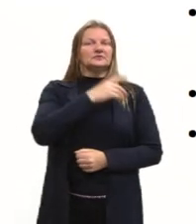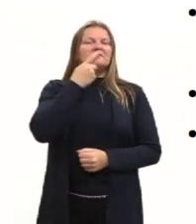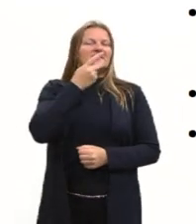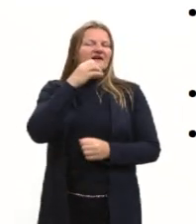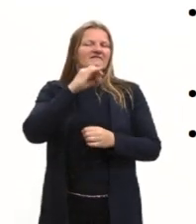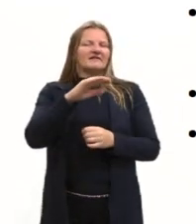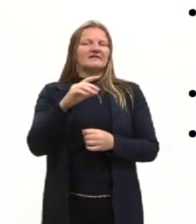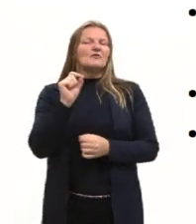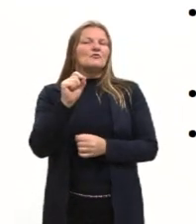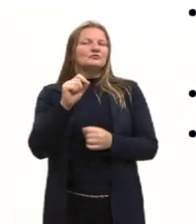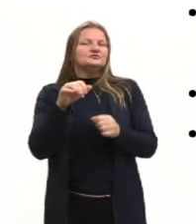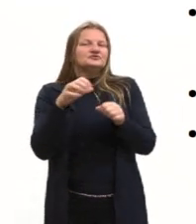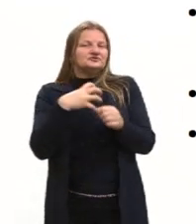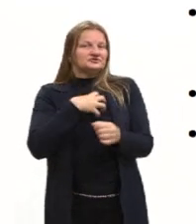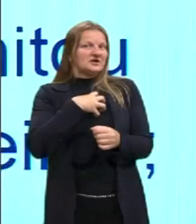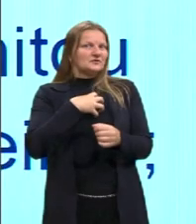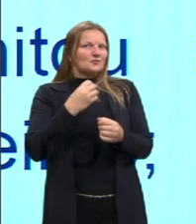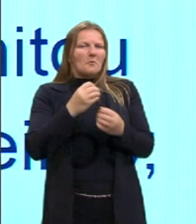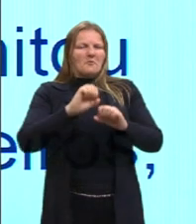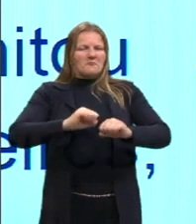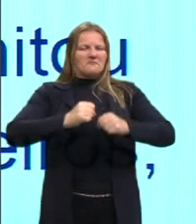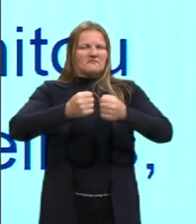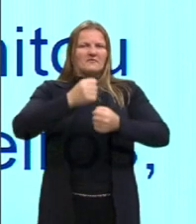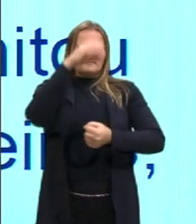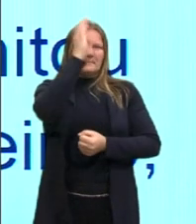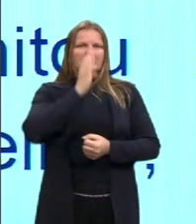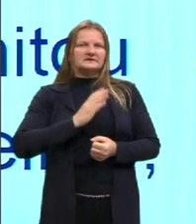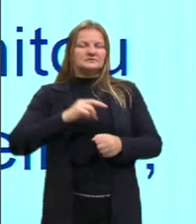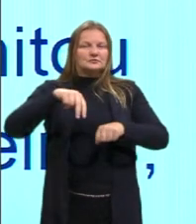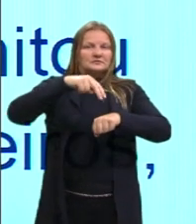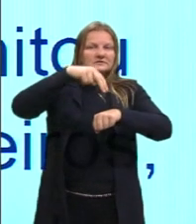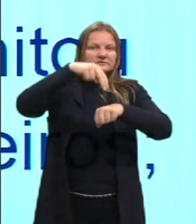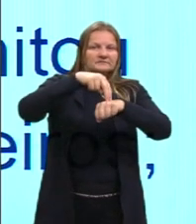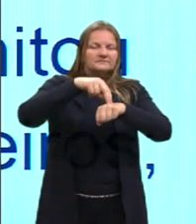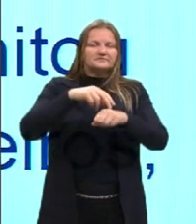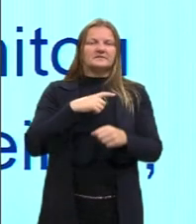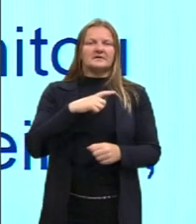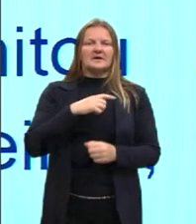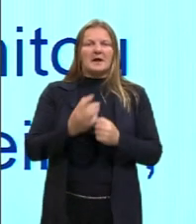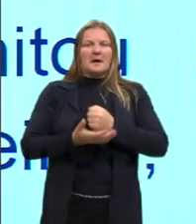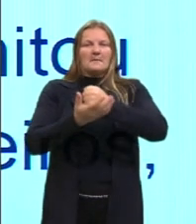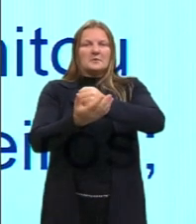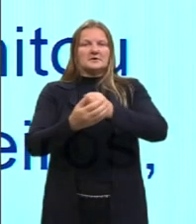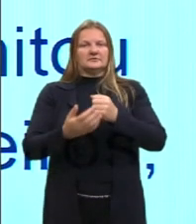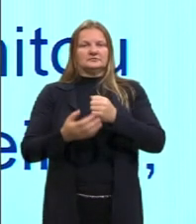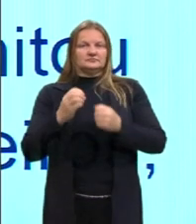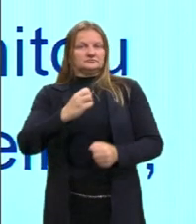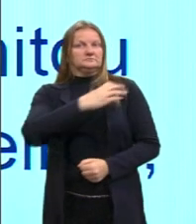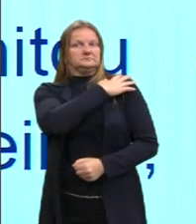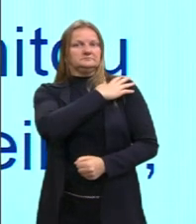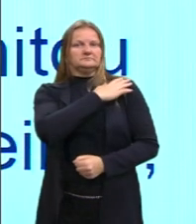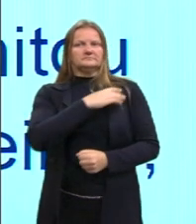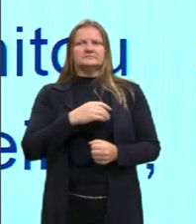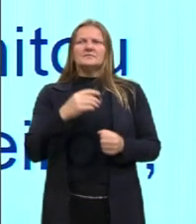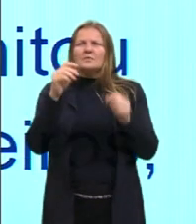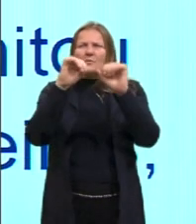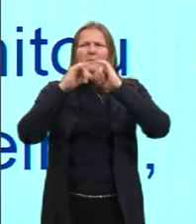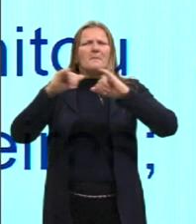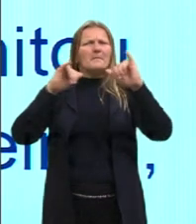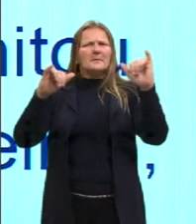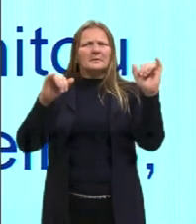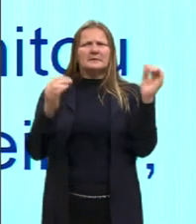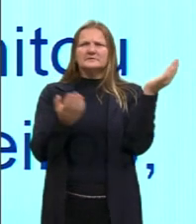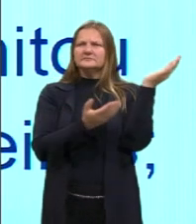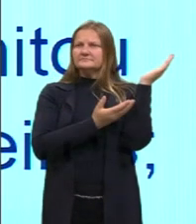que a única forma de defender o Brasil, de ser nacionalista de verdade, era apoiando a ditadura. E eles usavam essas propagandas bem